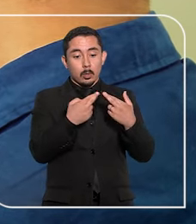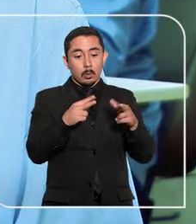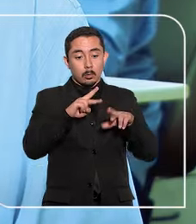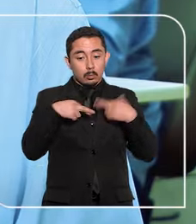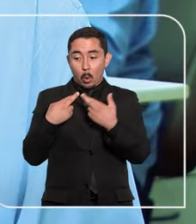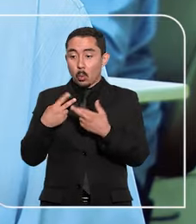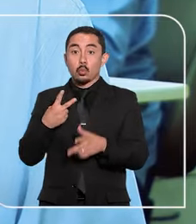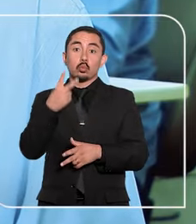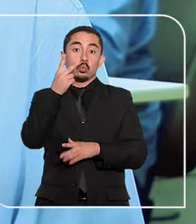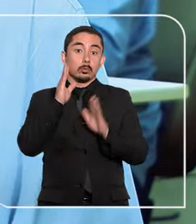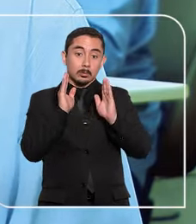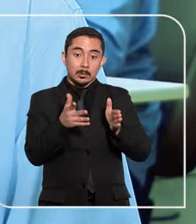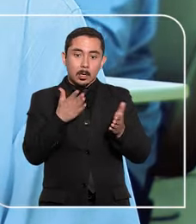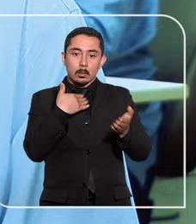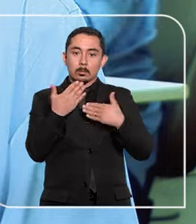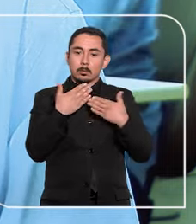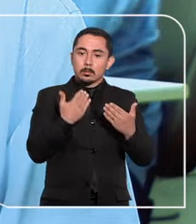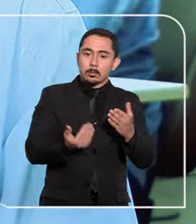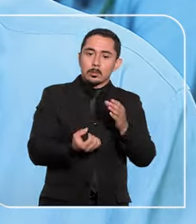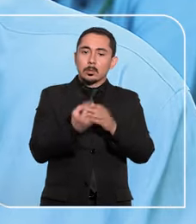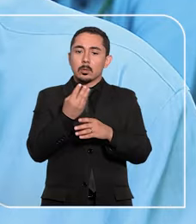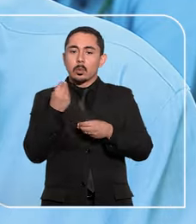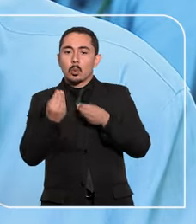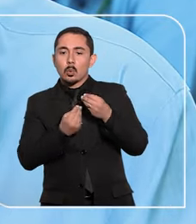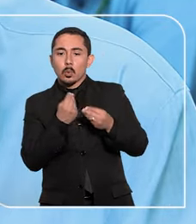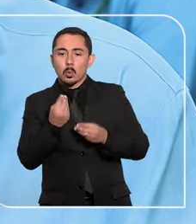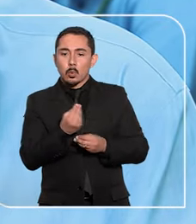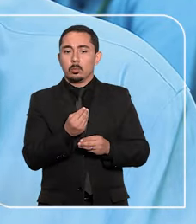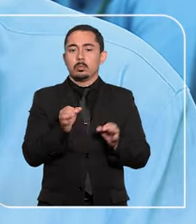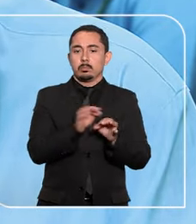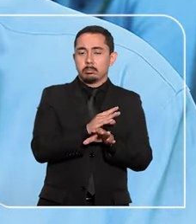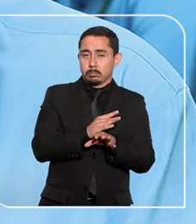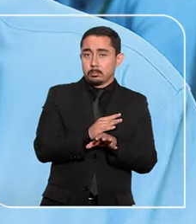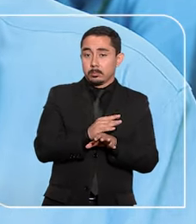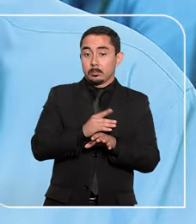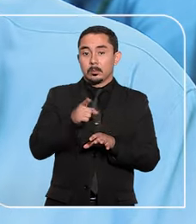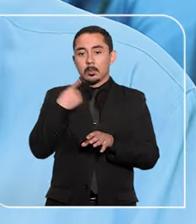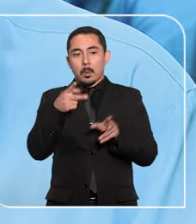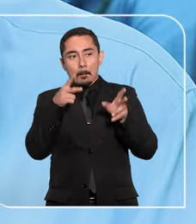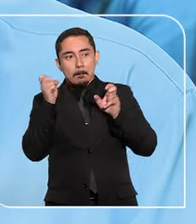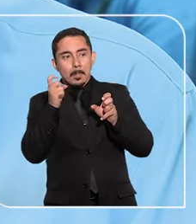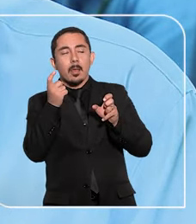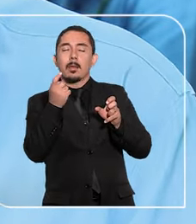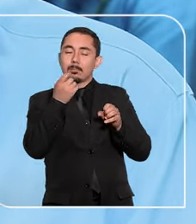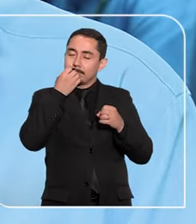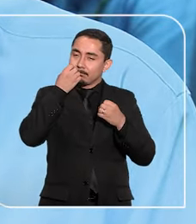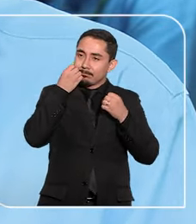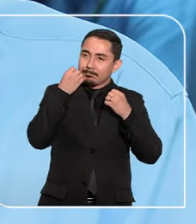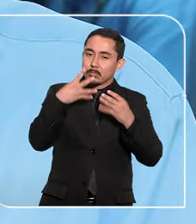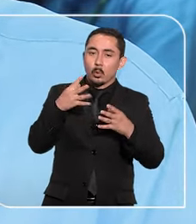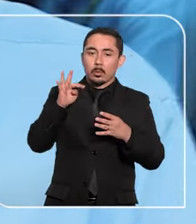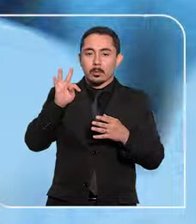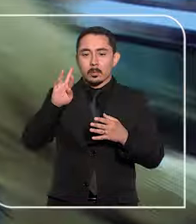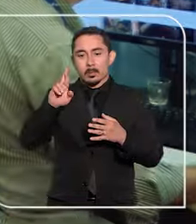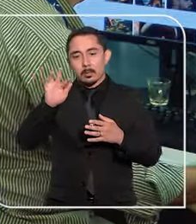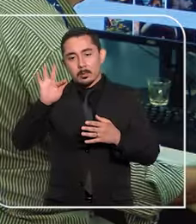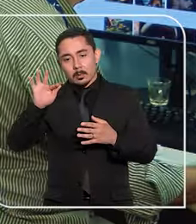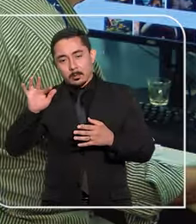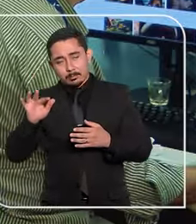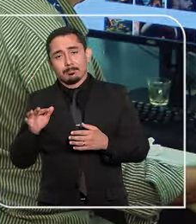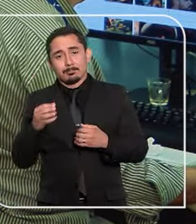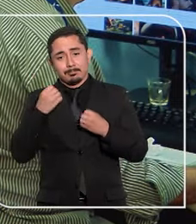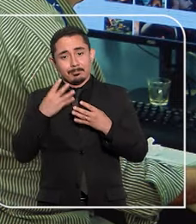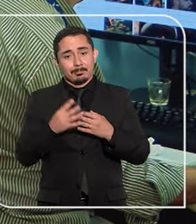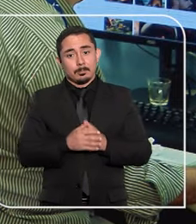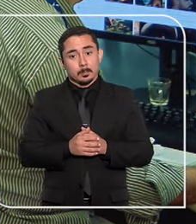e já começamos a desenvolver uma solução. A gente vê com bons olhos o futuro da solução aqui no TRF. Ela vem